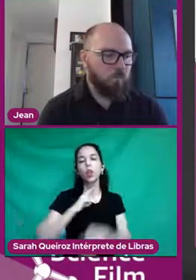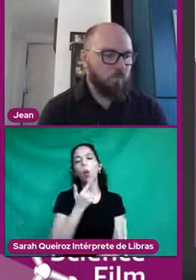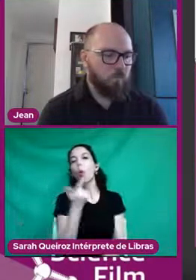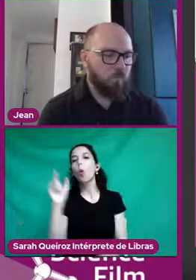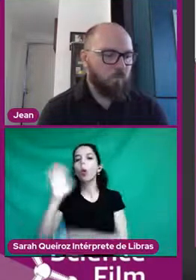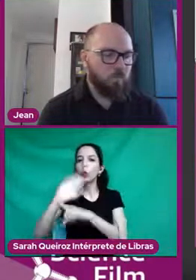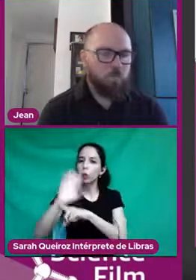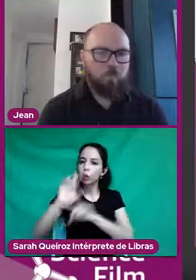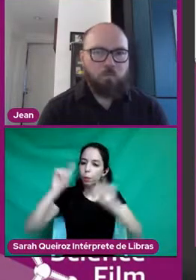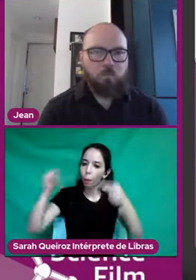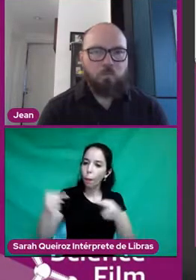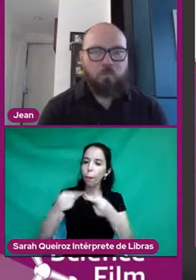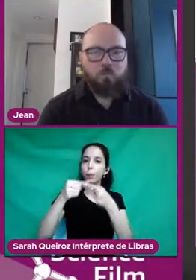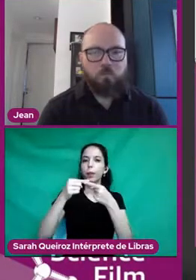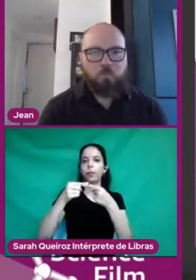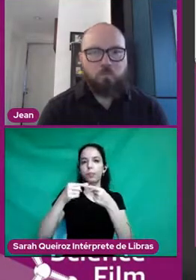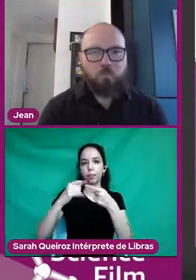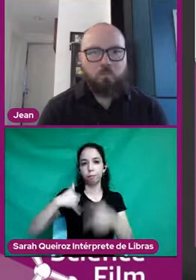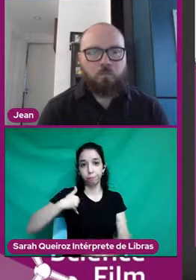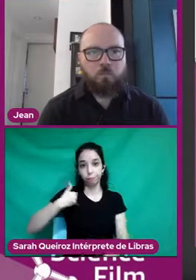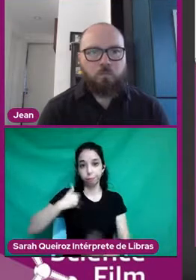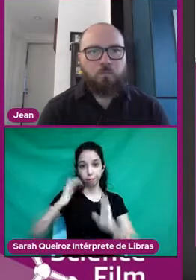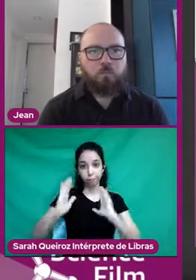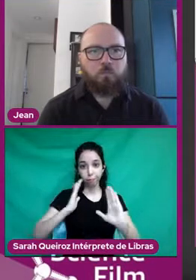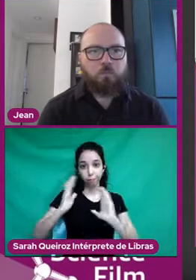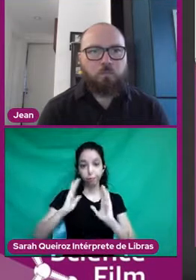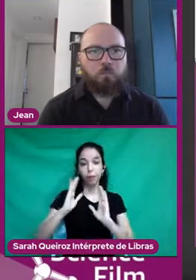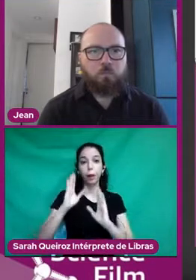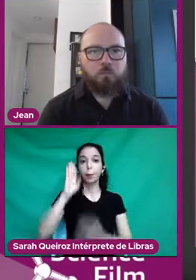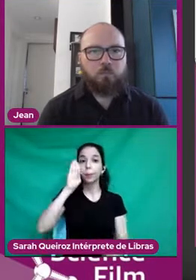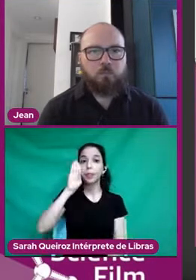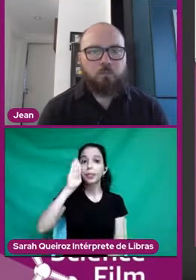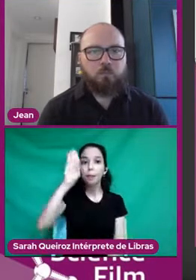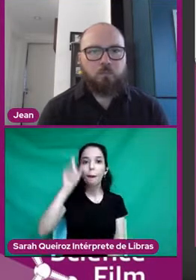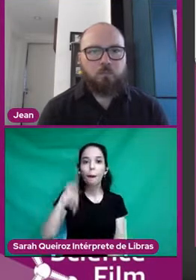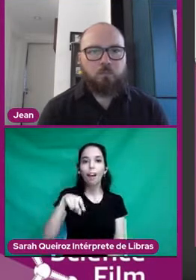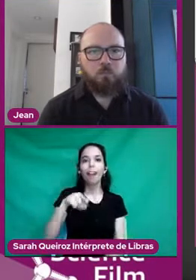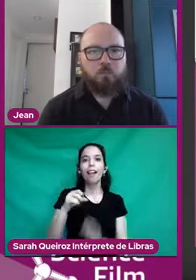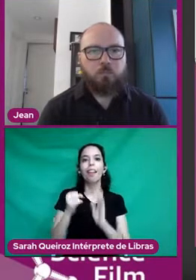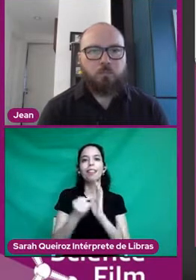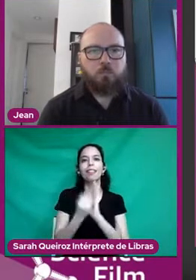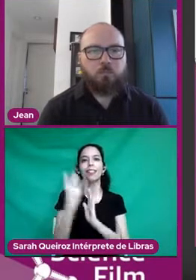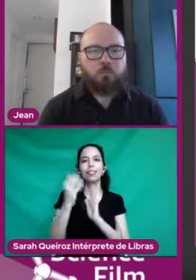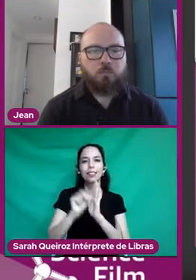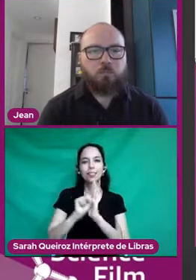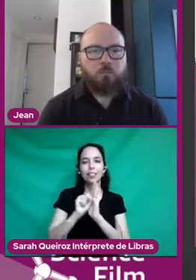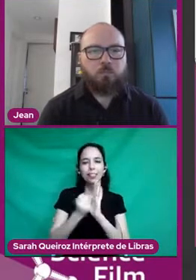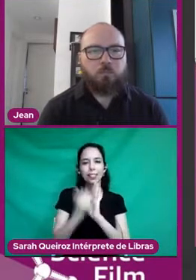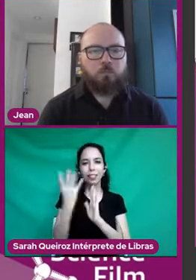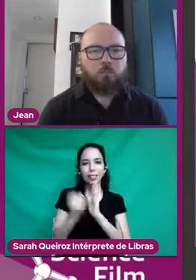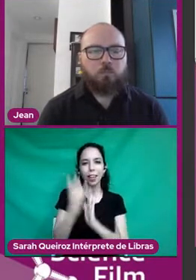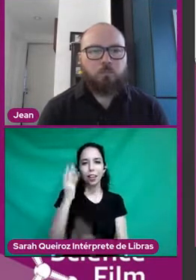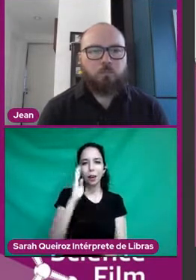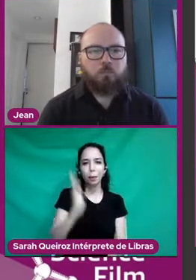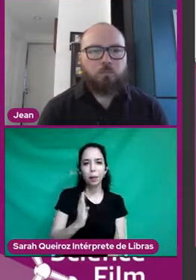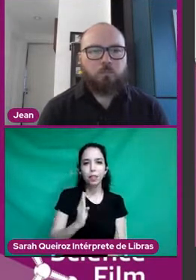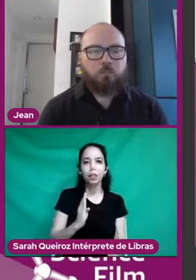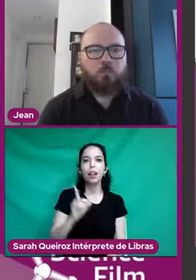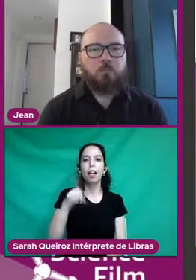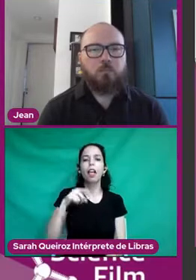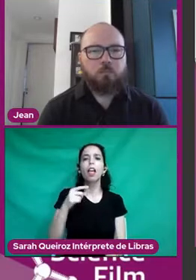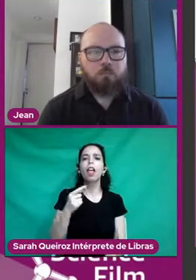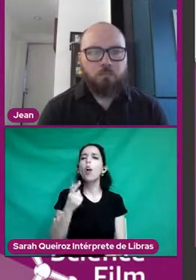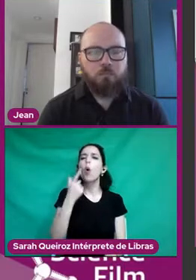essa faixa etária, com destaque para essa série que a gente está exibindo, que é uma série brasileira que chama Que o Corpo é Esse, do Canal